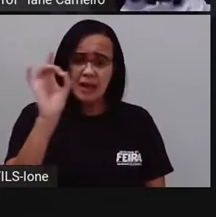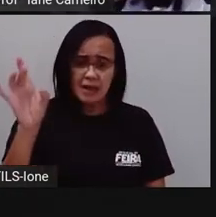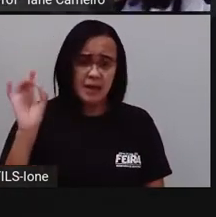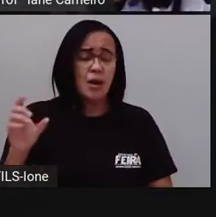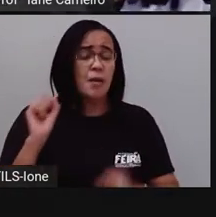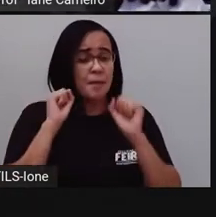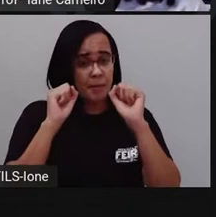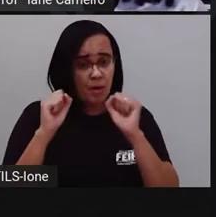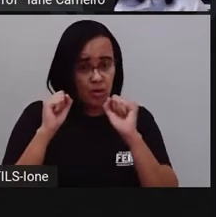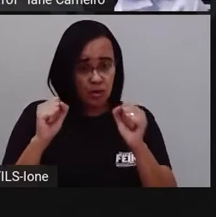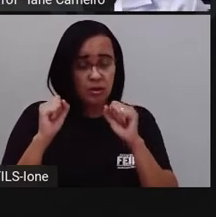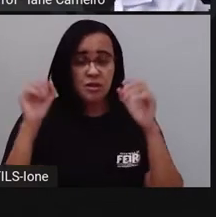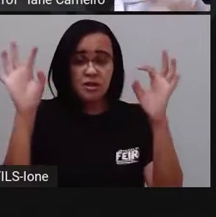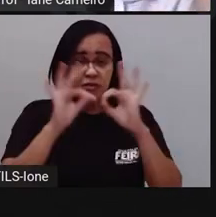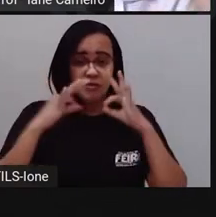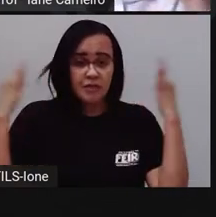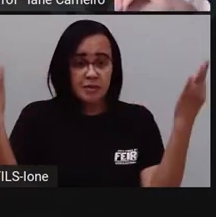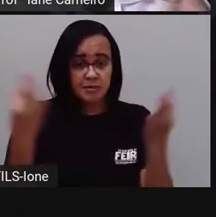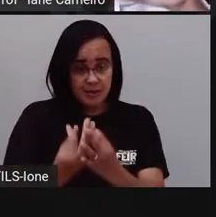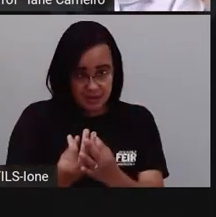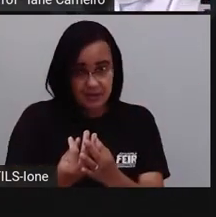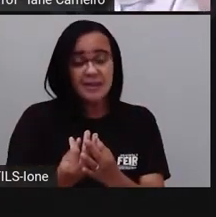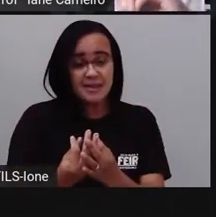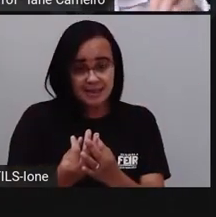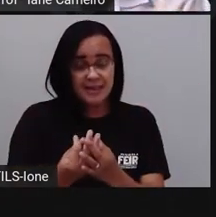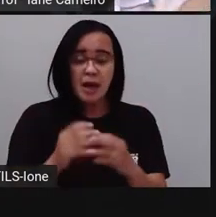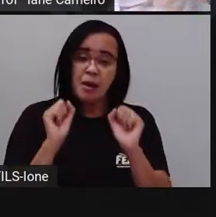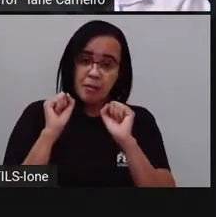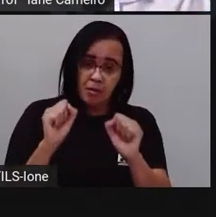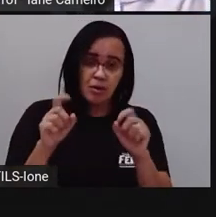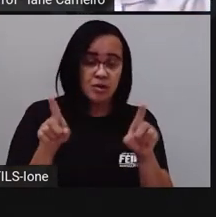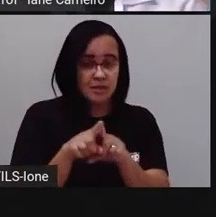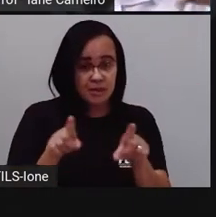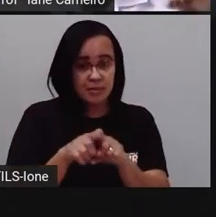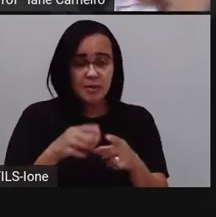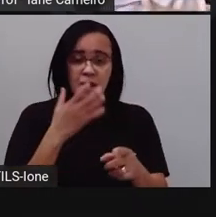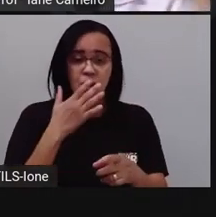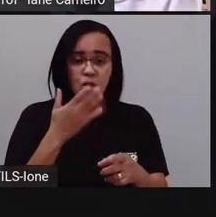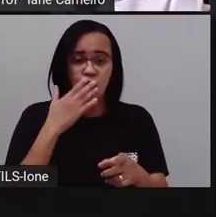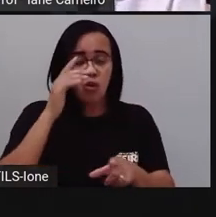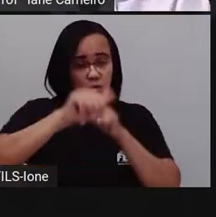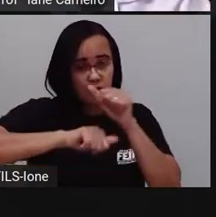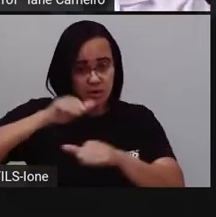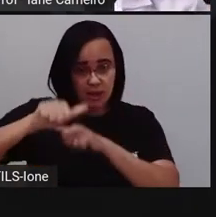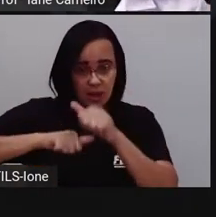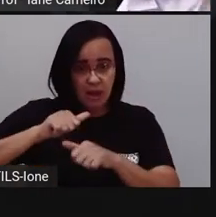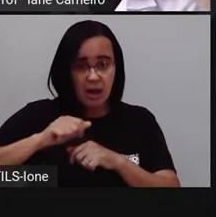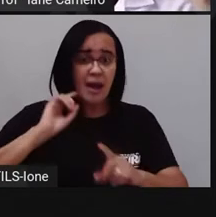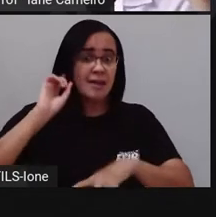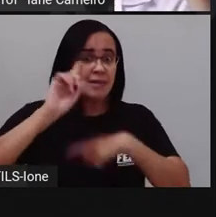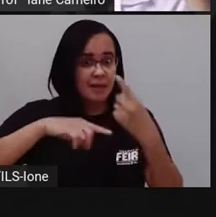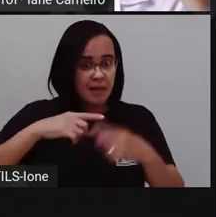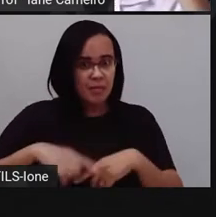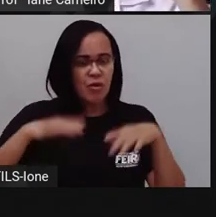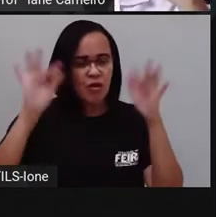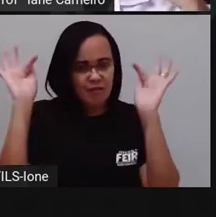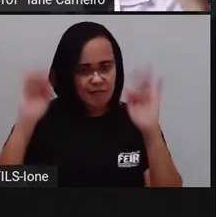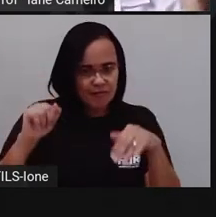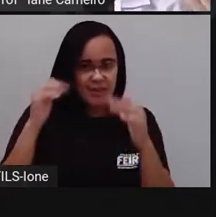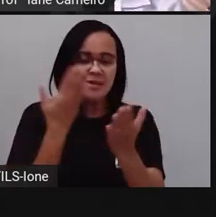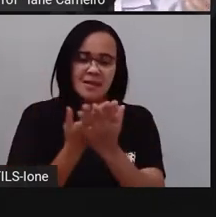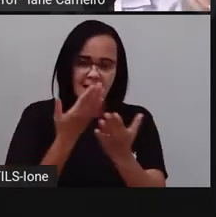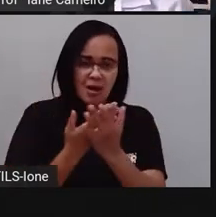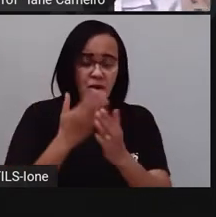mudar as cores, tá bom? Então, já prepara aí essa tabela pra quando você acabar a aula você já realizar